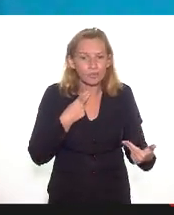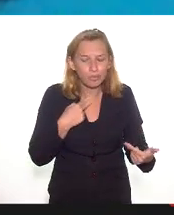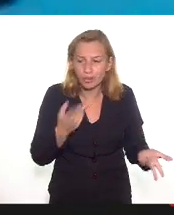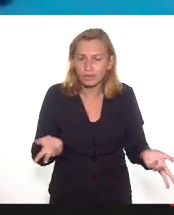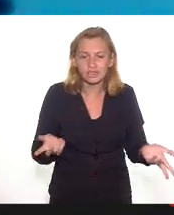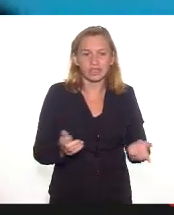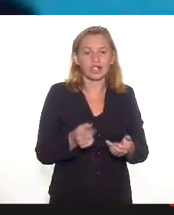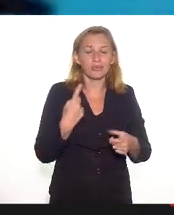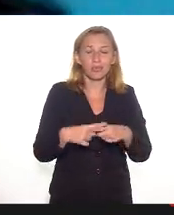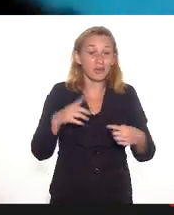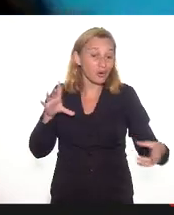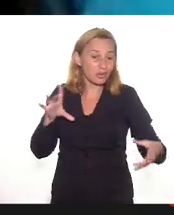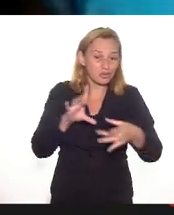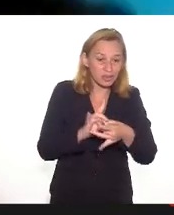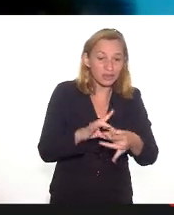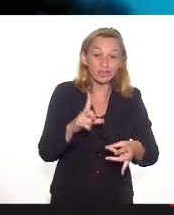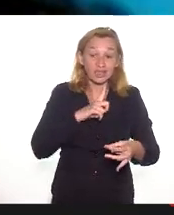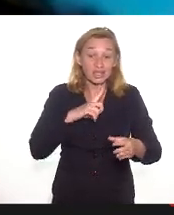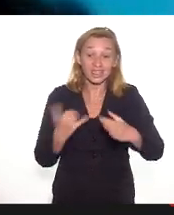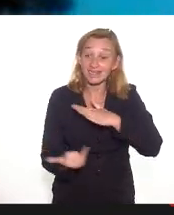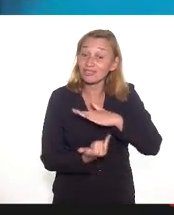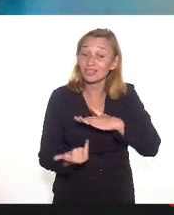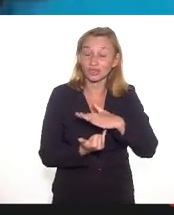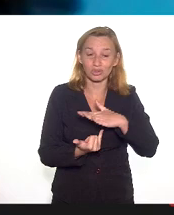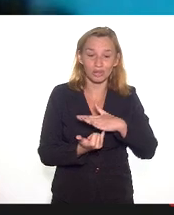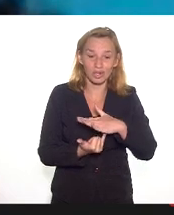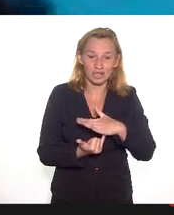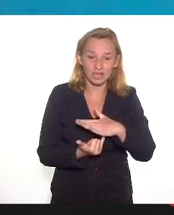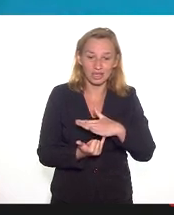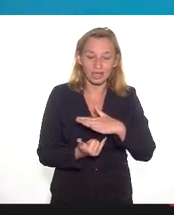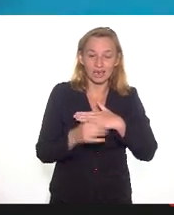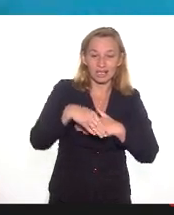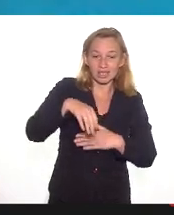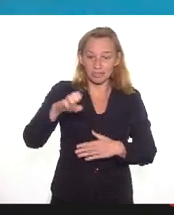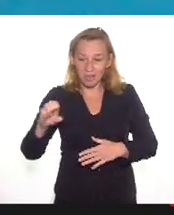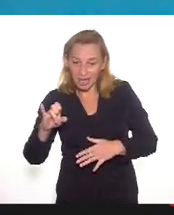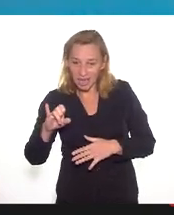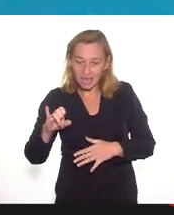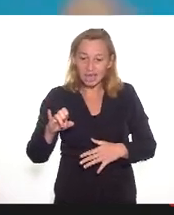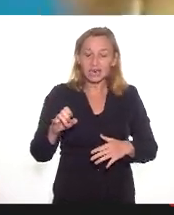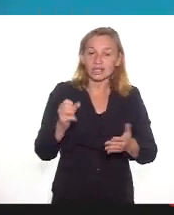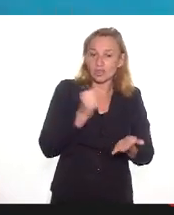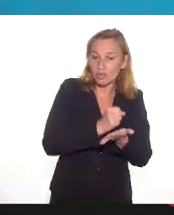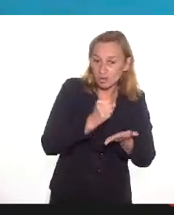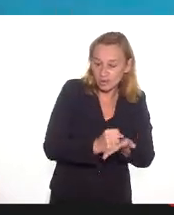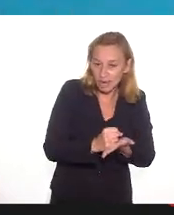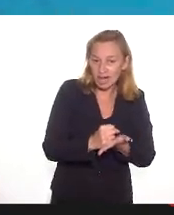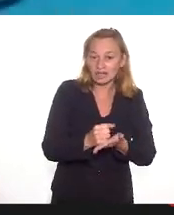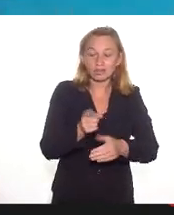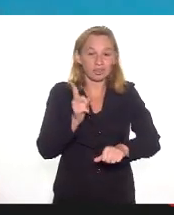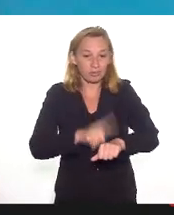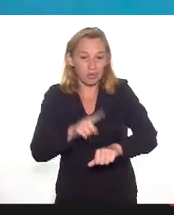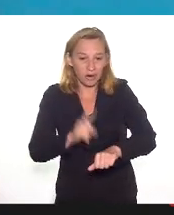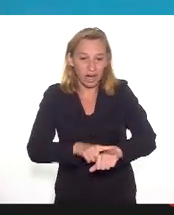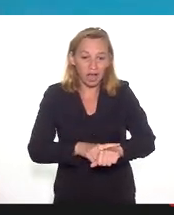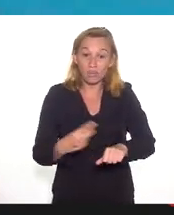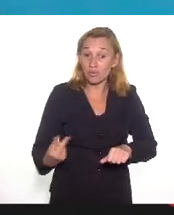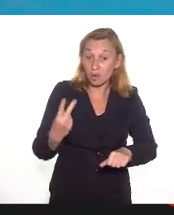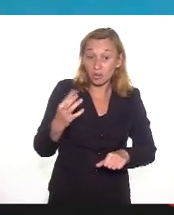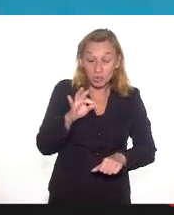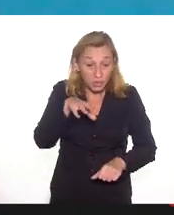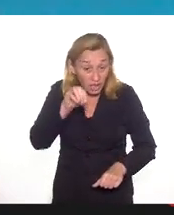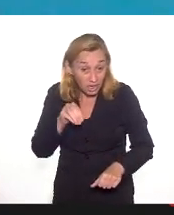forma de vínculo que mantinham com as suas instituições de MEI, de contratos temporários, né, o valor do teto que a lei